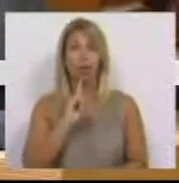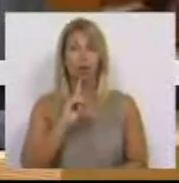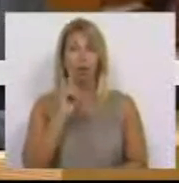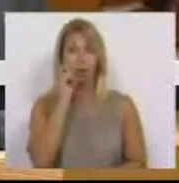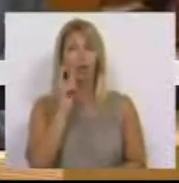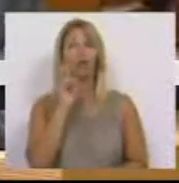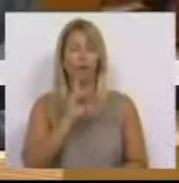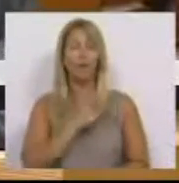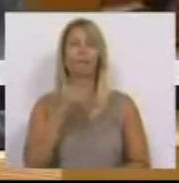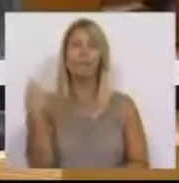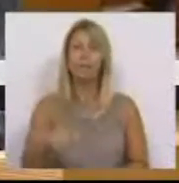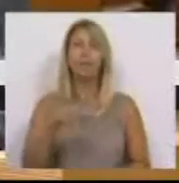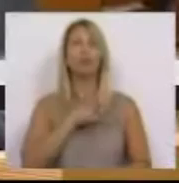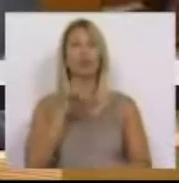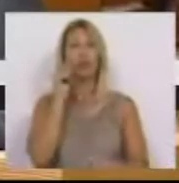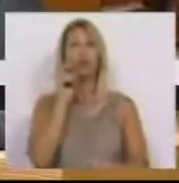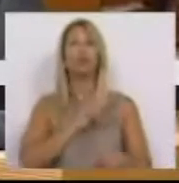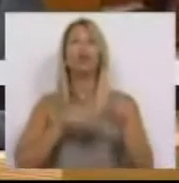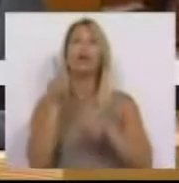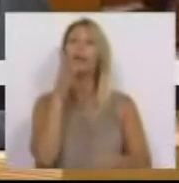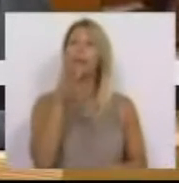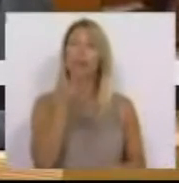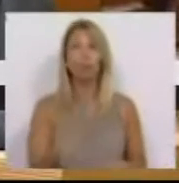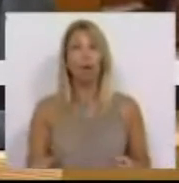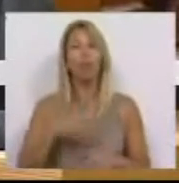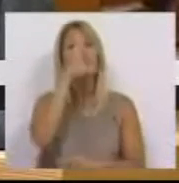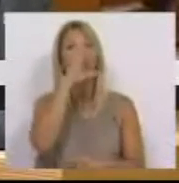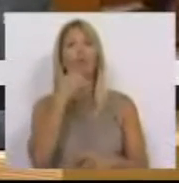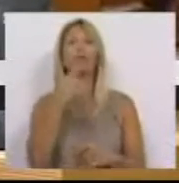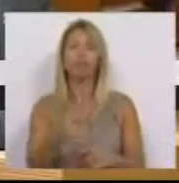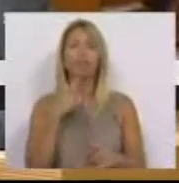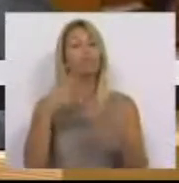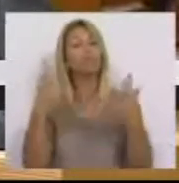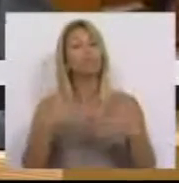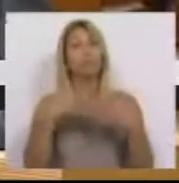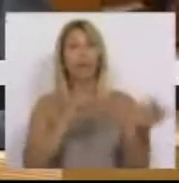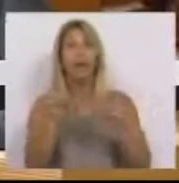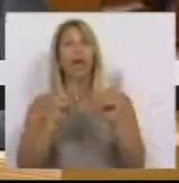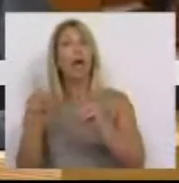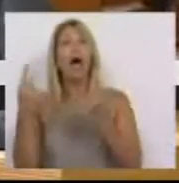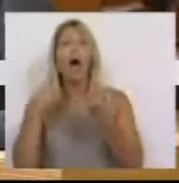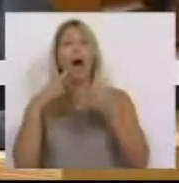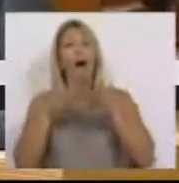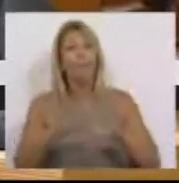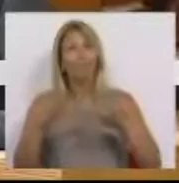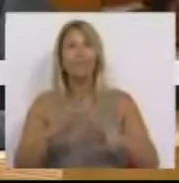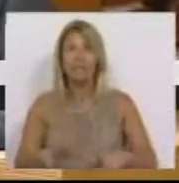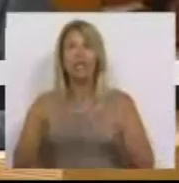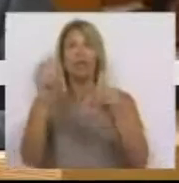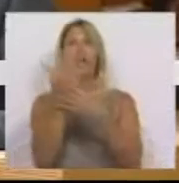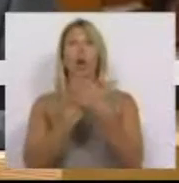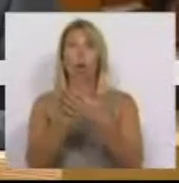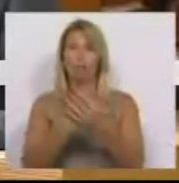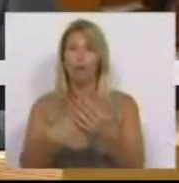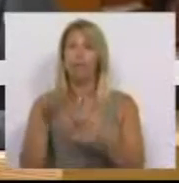do Governo, O Governo admite no orçamento retificativo um abrandamento no ritmo do crescimento da economia. A razão tinha o